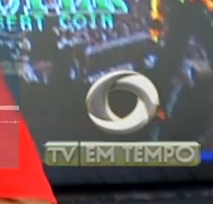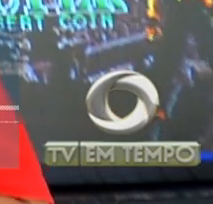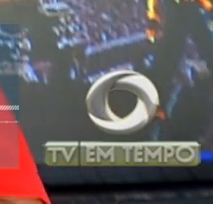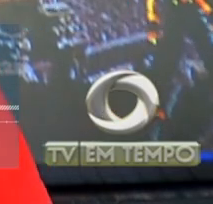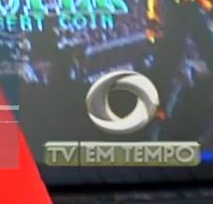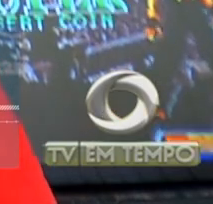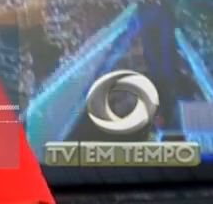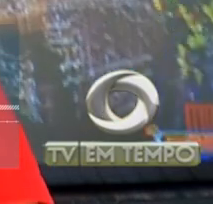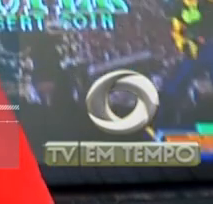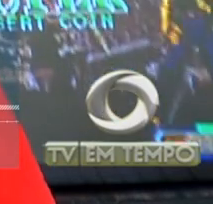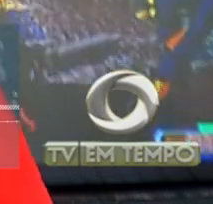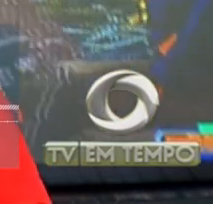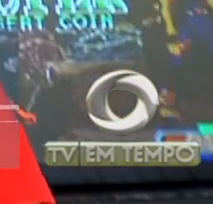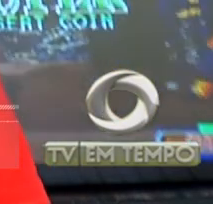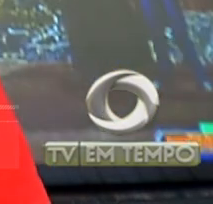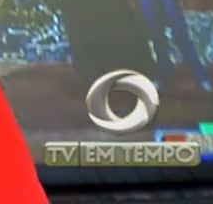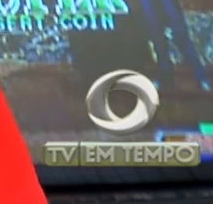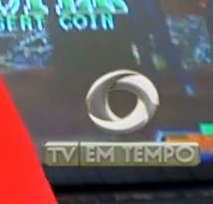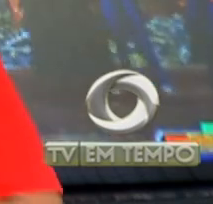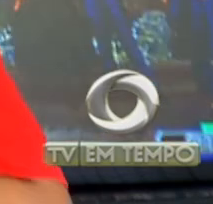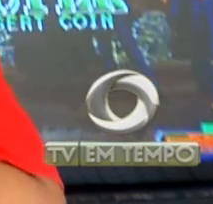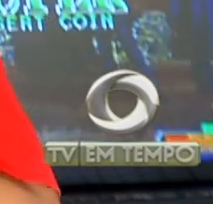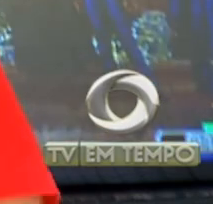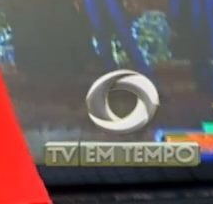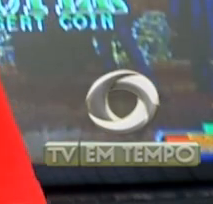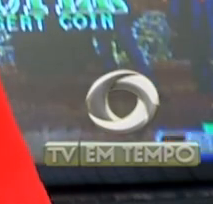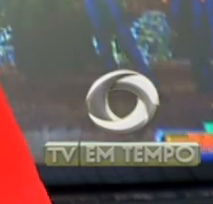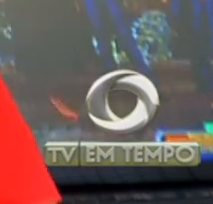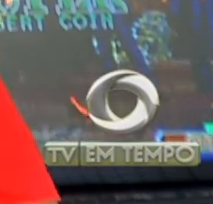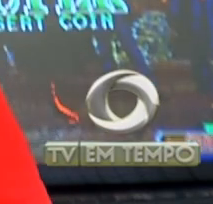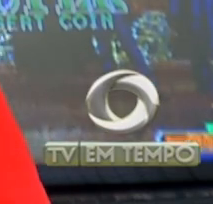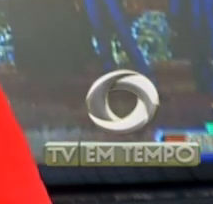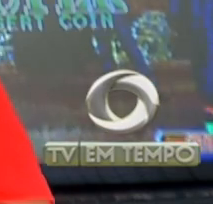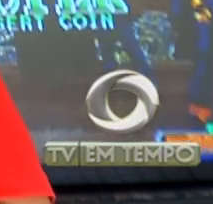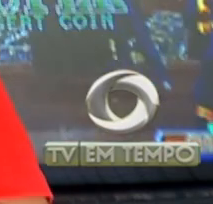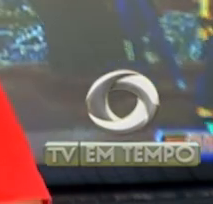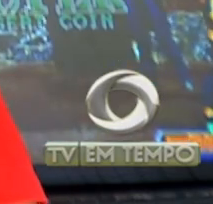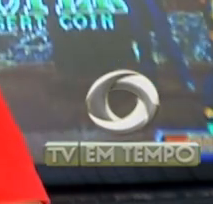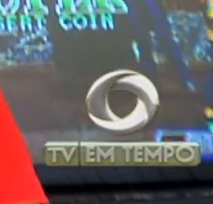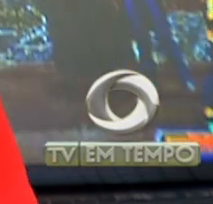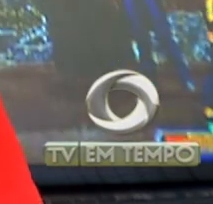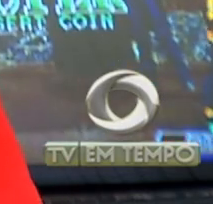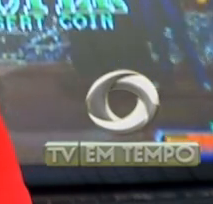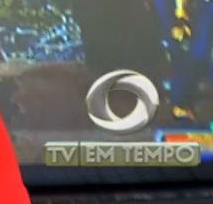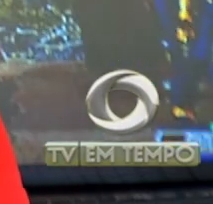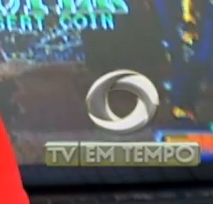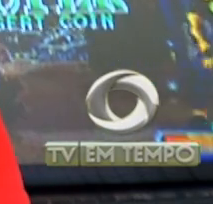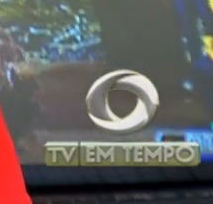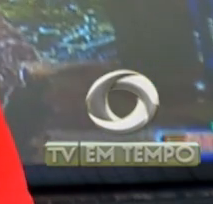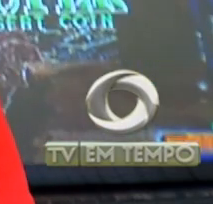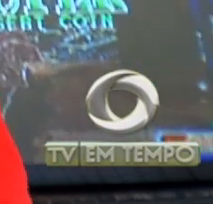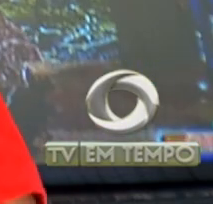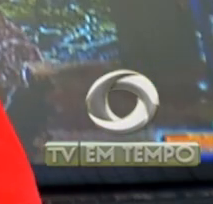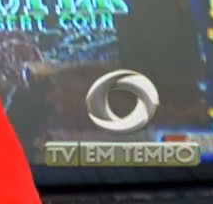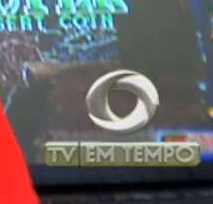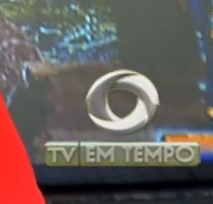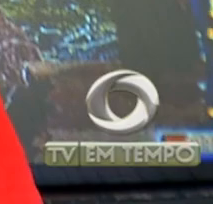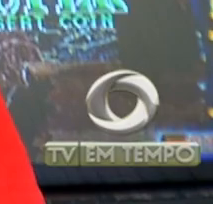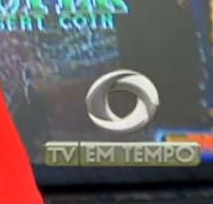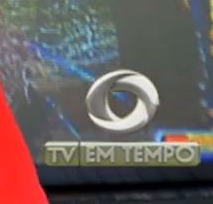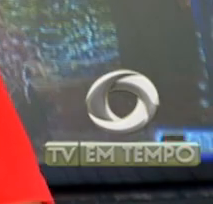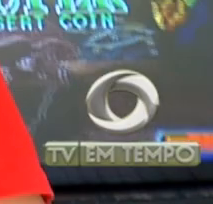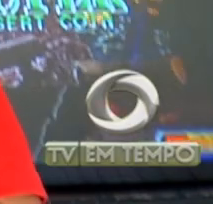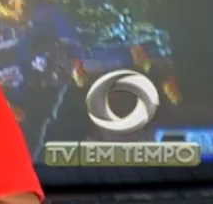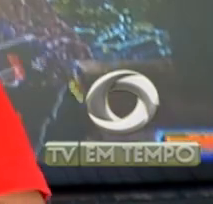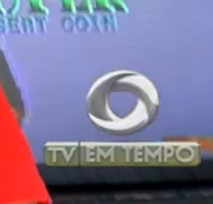Porque a situação da crise ficou tão agravante, com o aumento de gasolina, com o aumento dos insumos que a gente geralmente